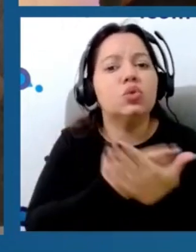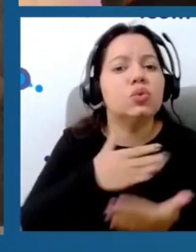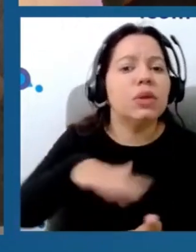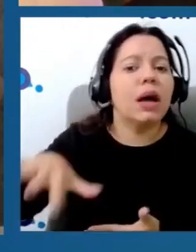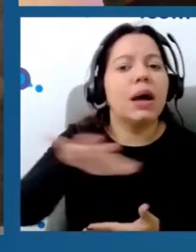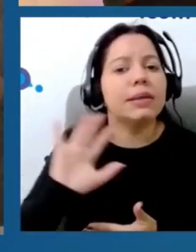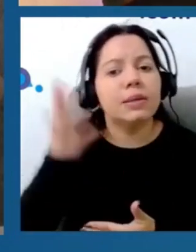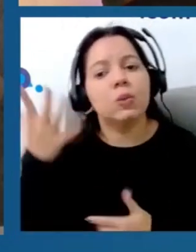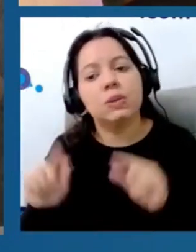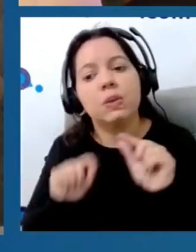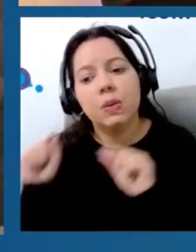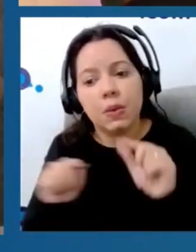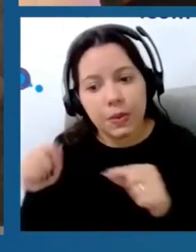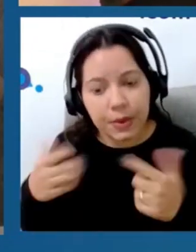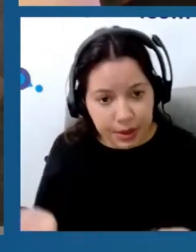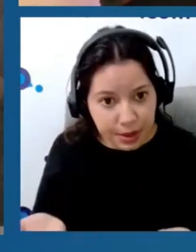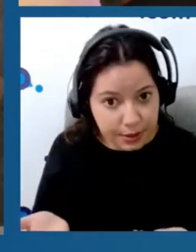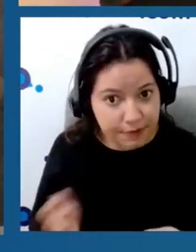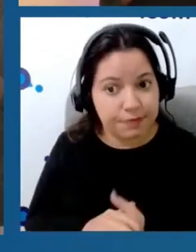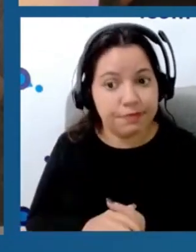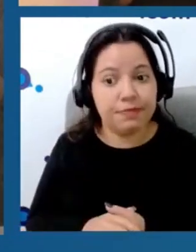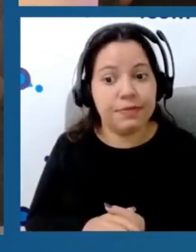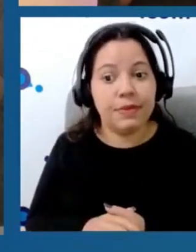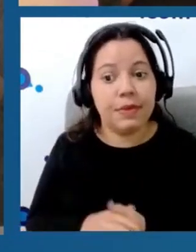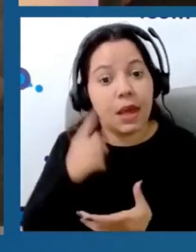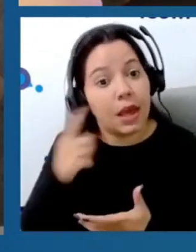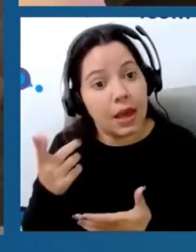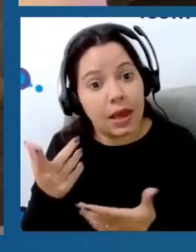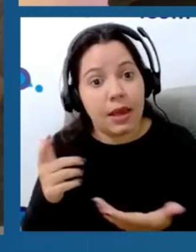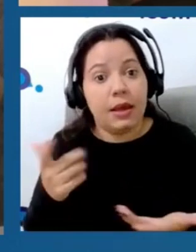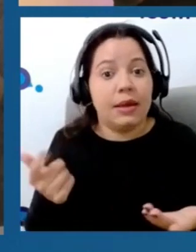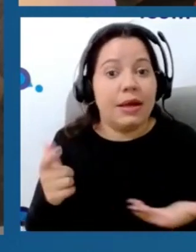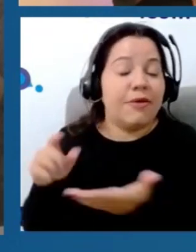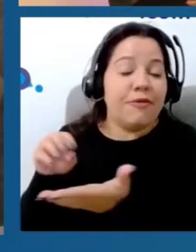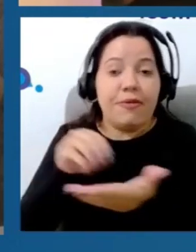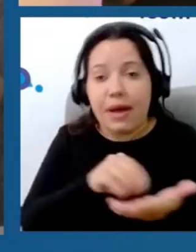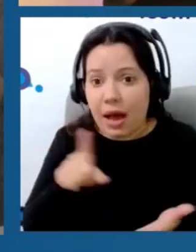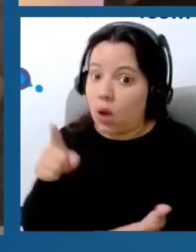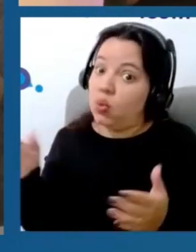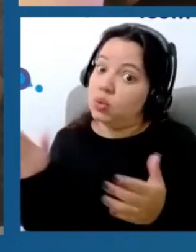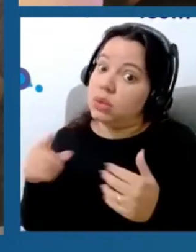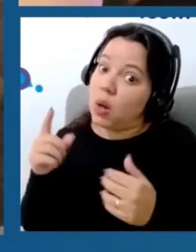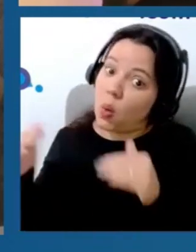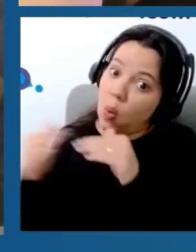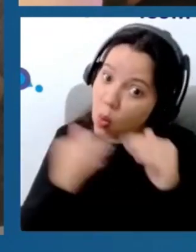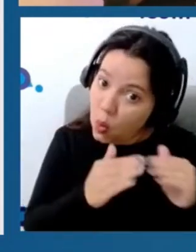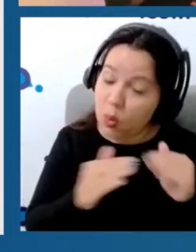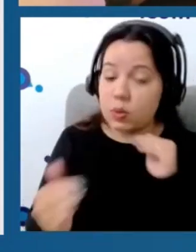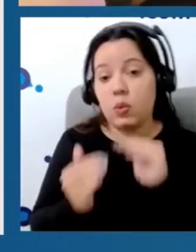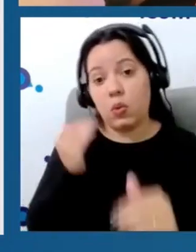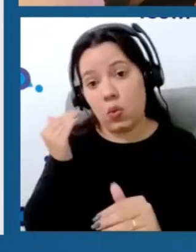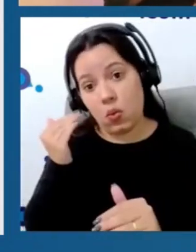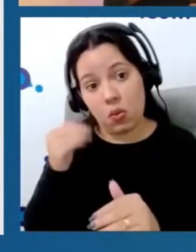acontecendo? Que as evidências nem apoiam, nem rejeitam necessariamente o uso da TENS. Então, gente tem